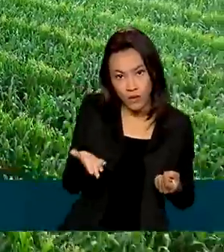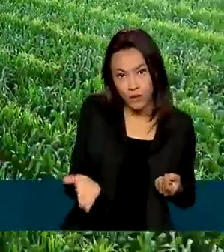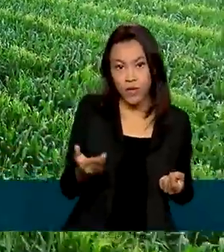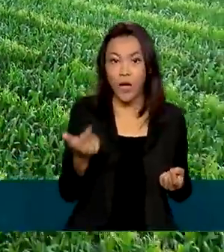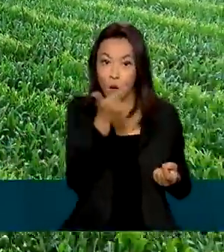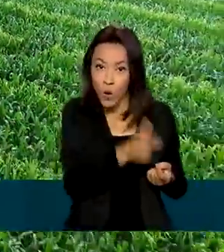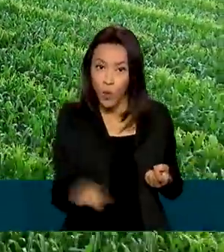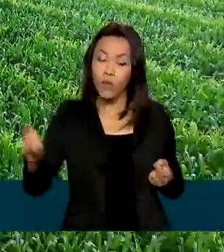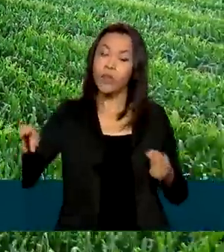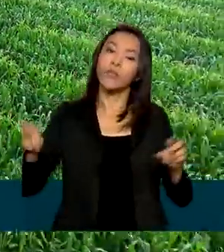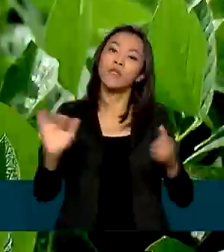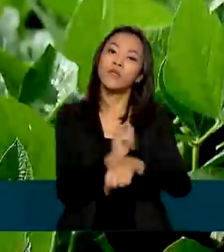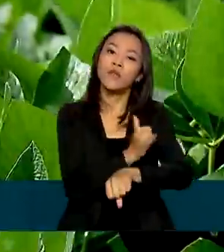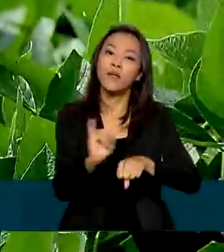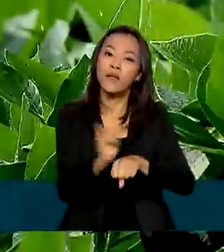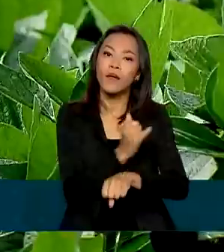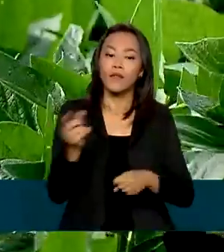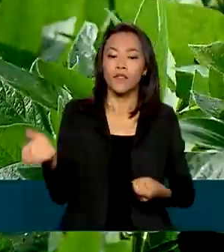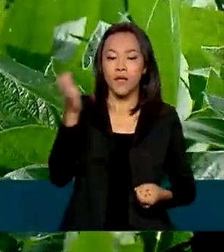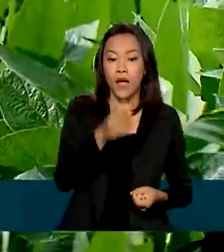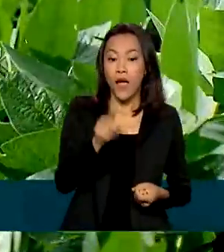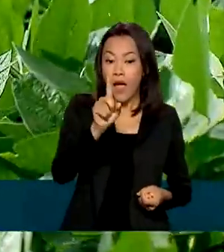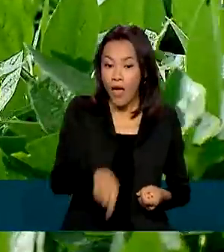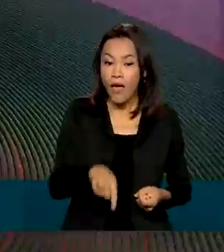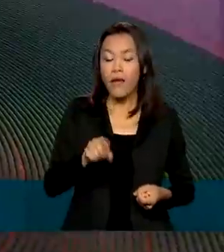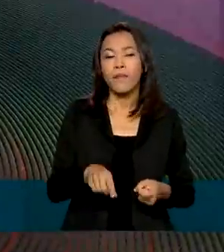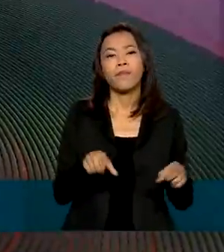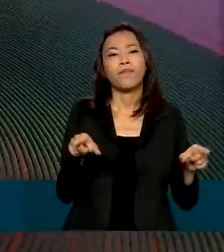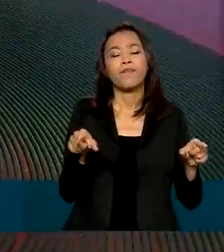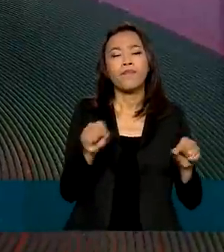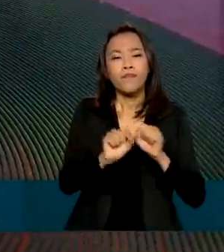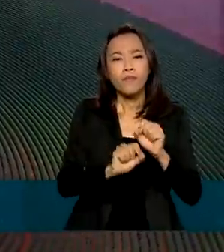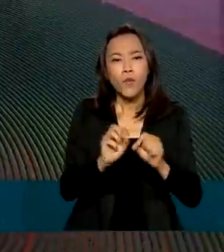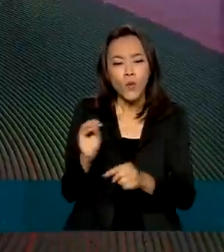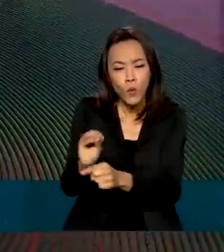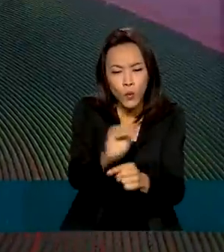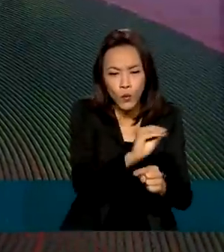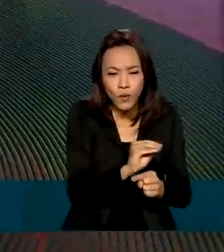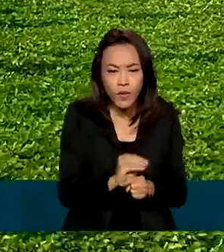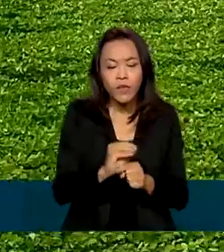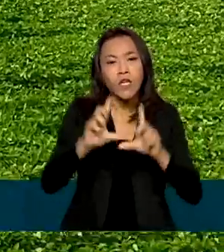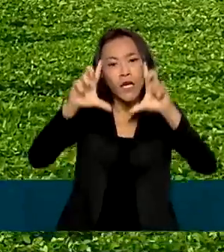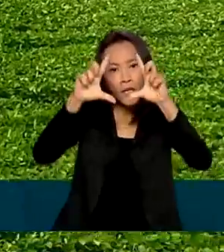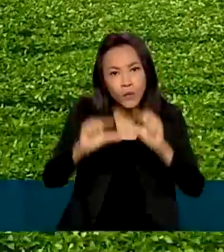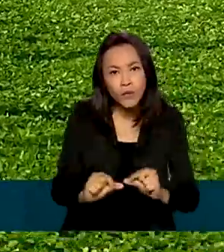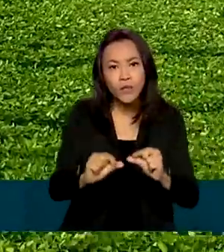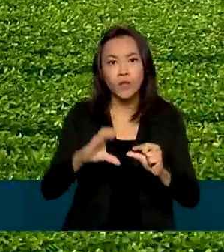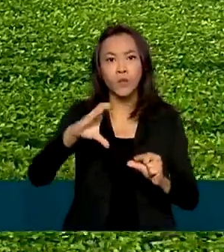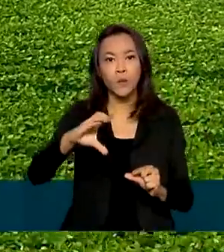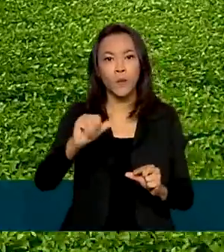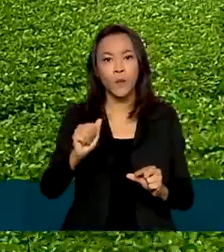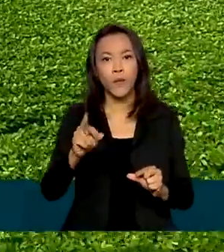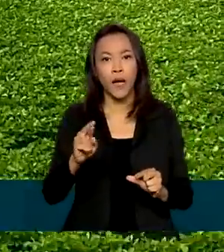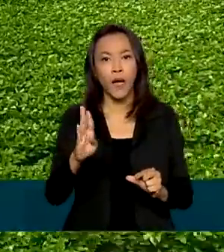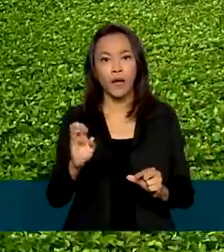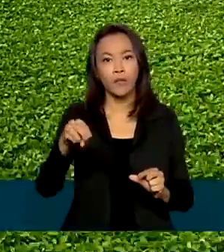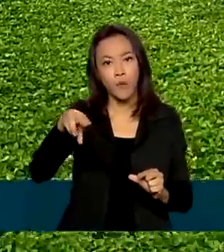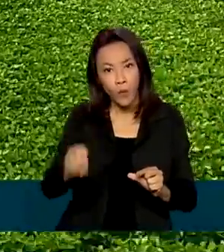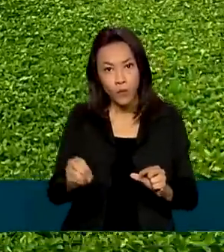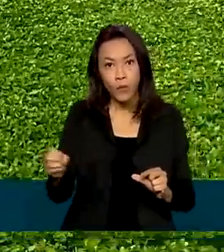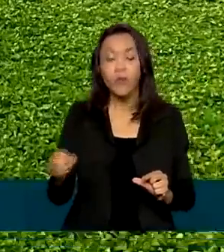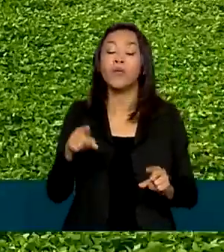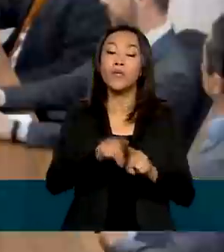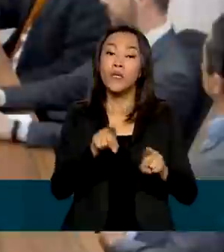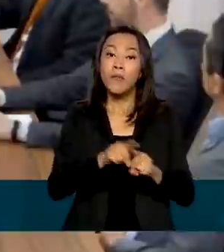Outra ação nesta linha é o Plano ABC+, para uma agropecuária de baixa emissão de carbono e adaptada às mudanças